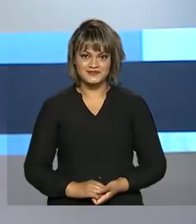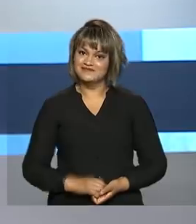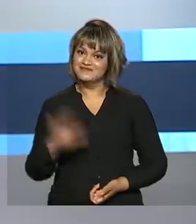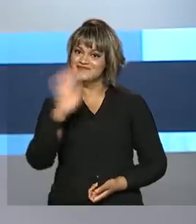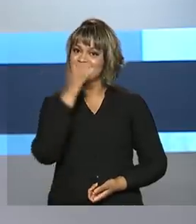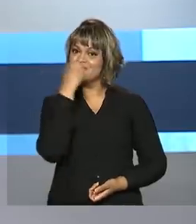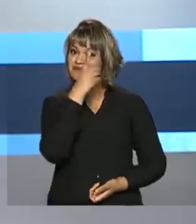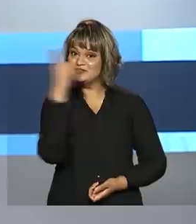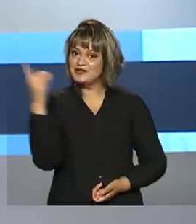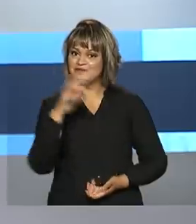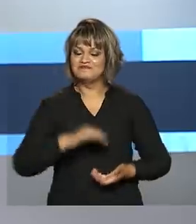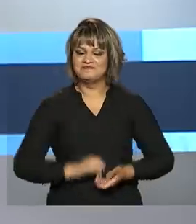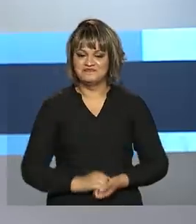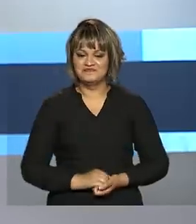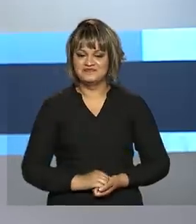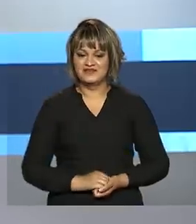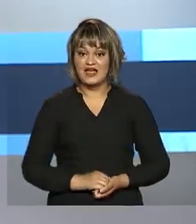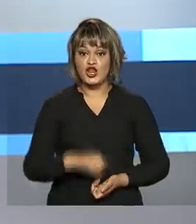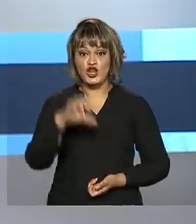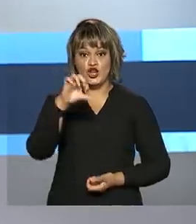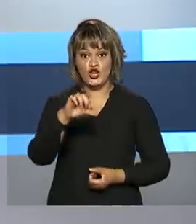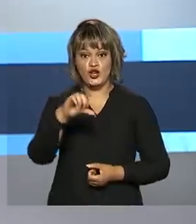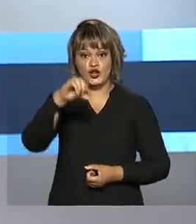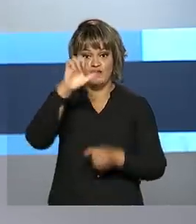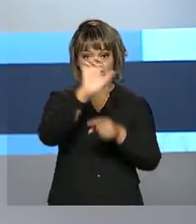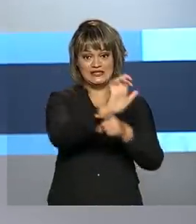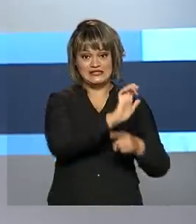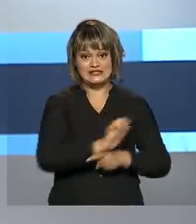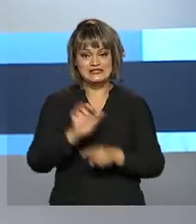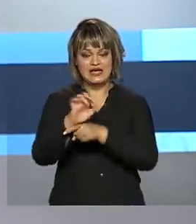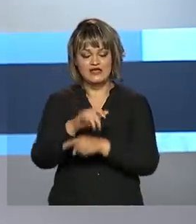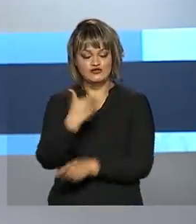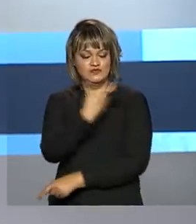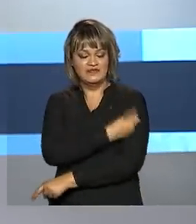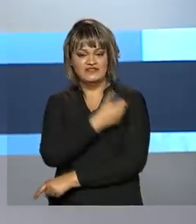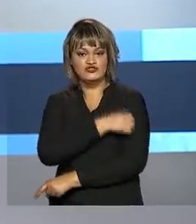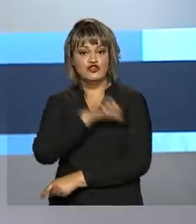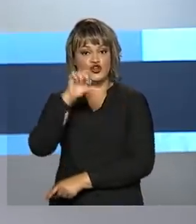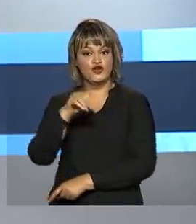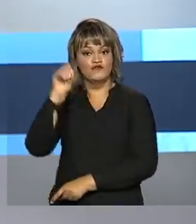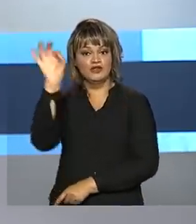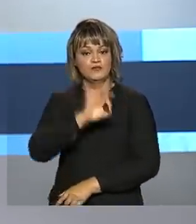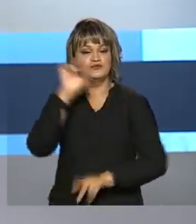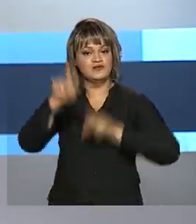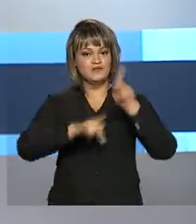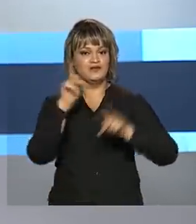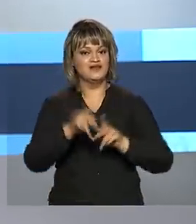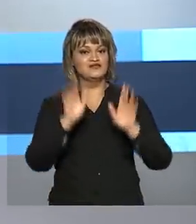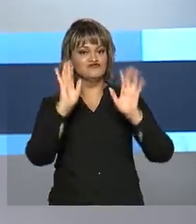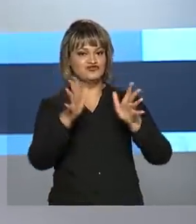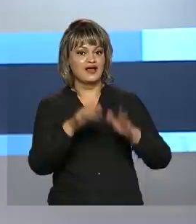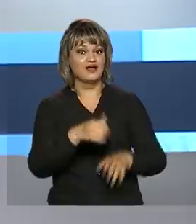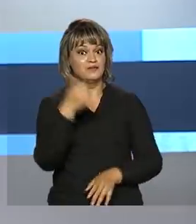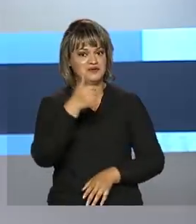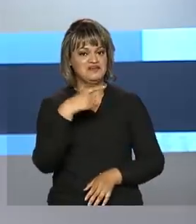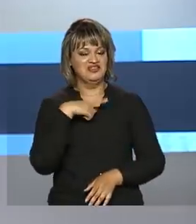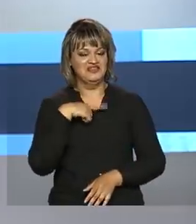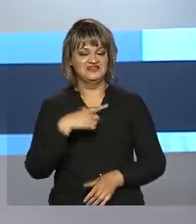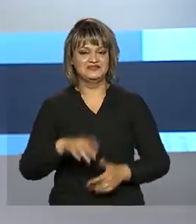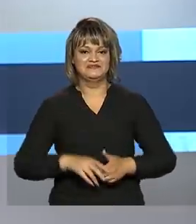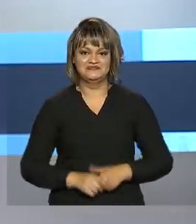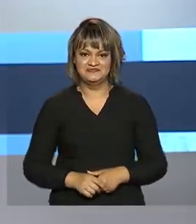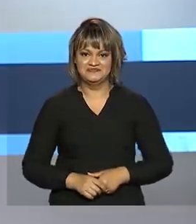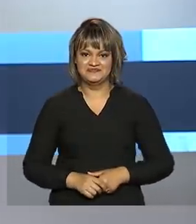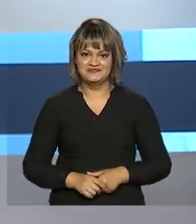Olá, bom dia! Nove estados ultrapassam 90% da população alvo imunizada com a primeira dose da